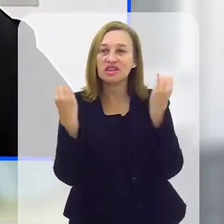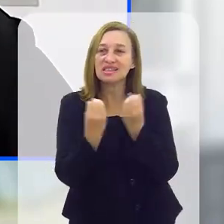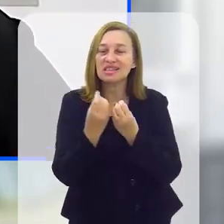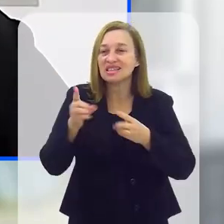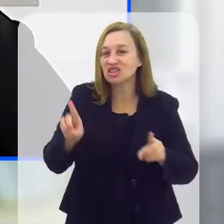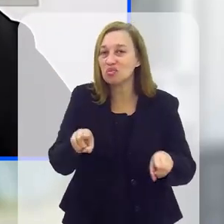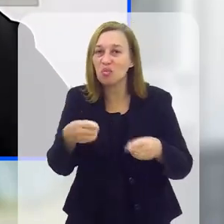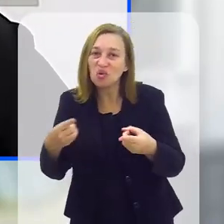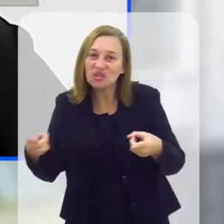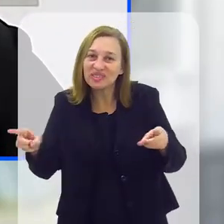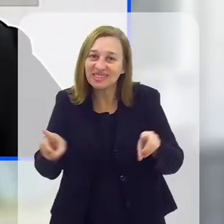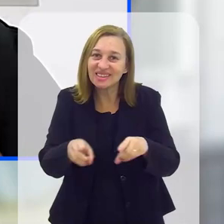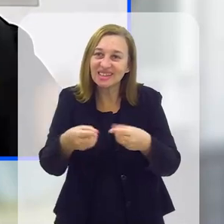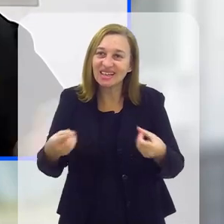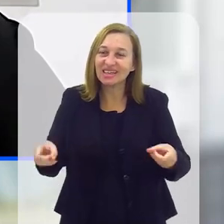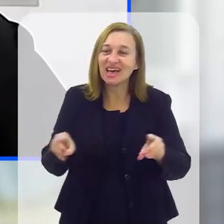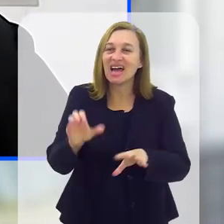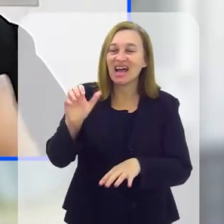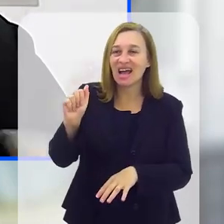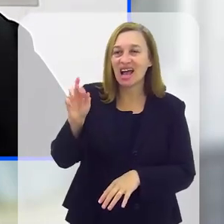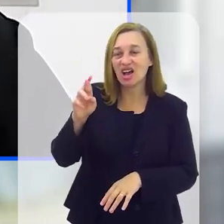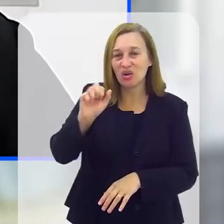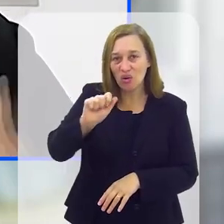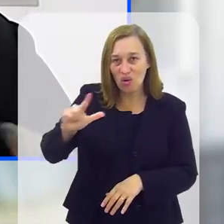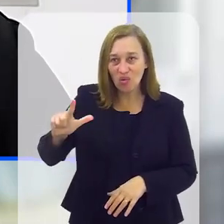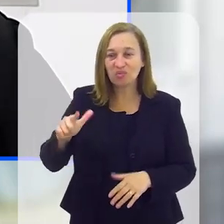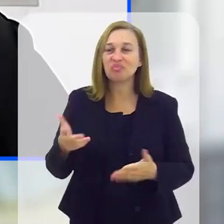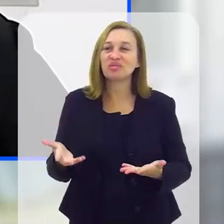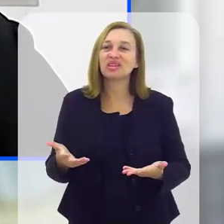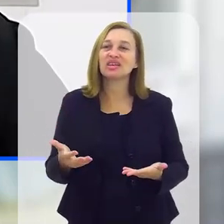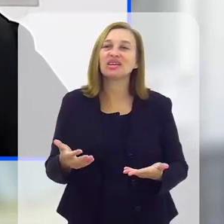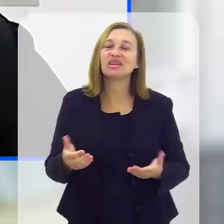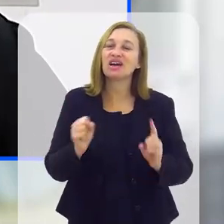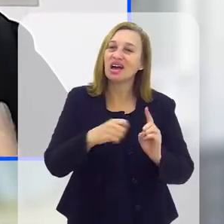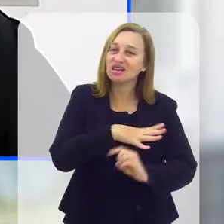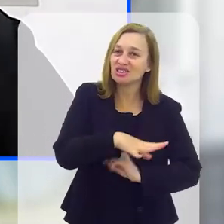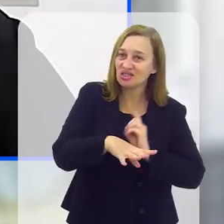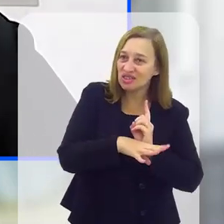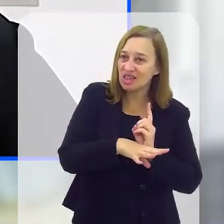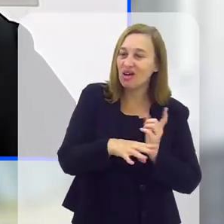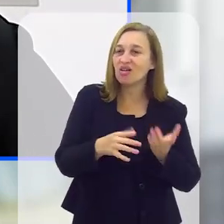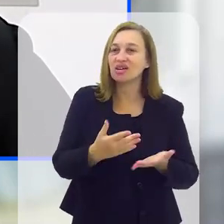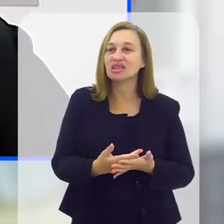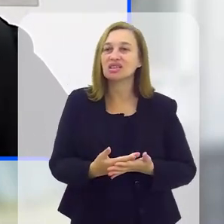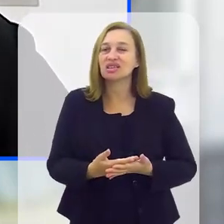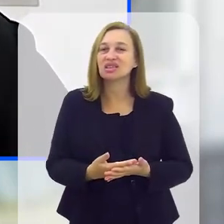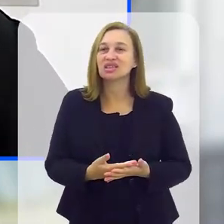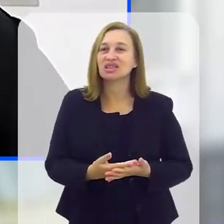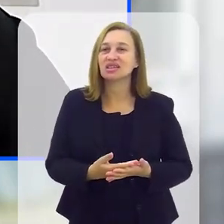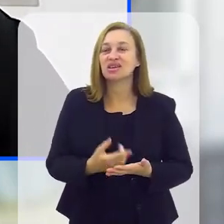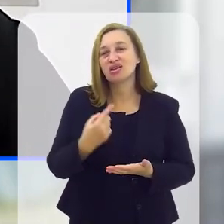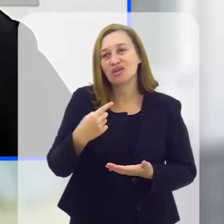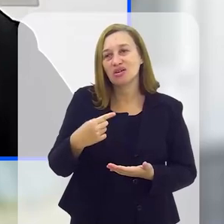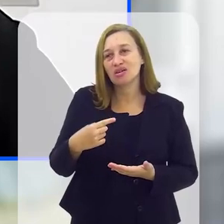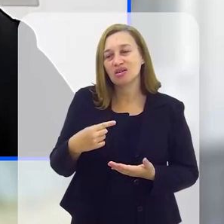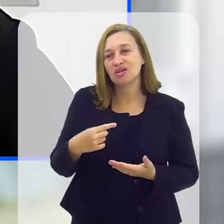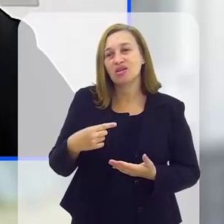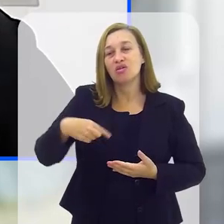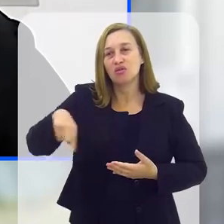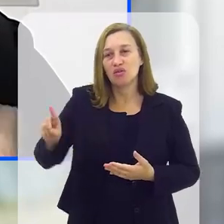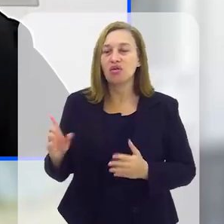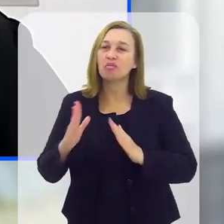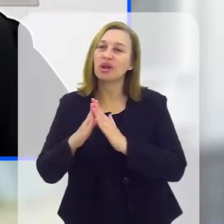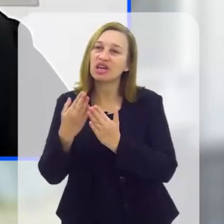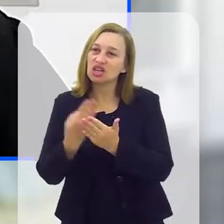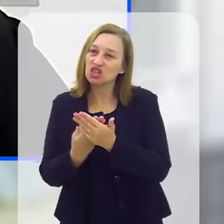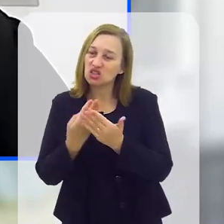oficina de música. E a Carol, Ana Carolina, assistente social, que foi para o Mário